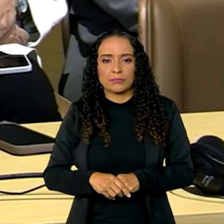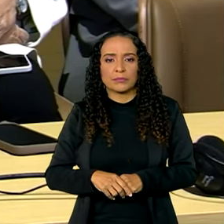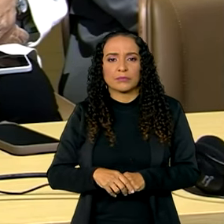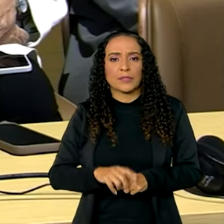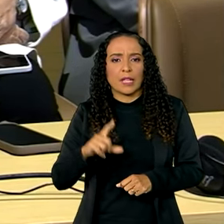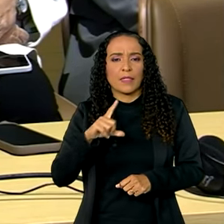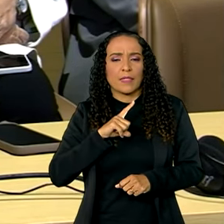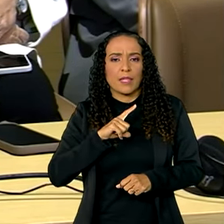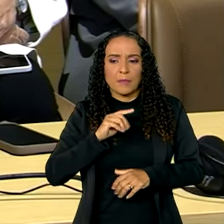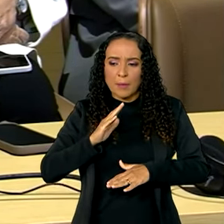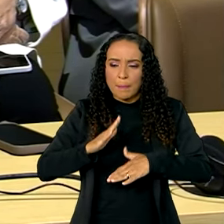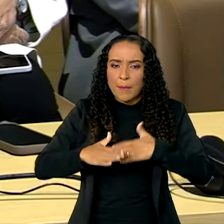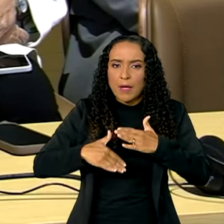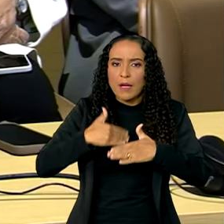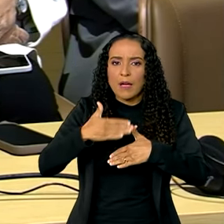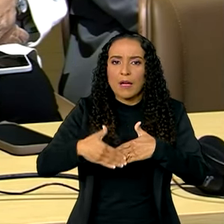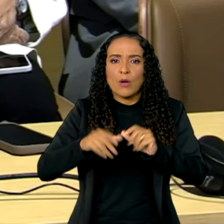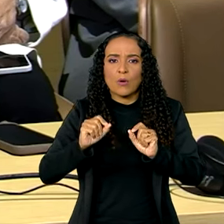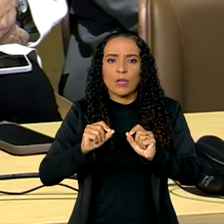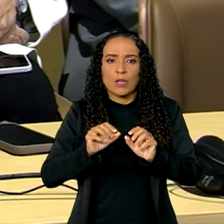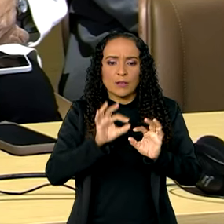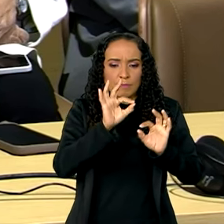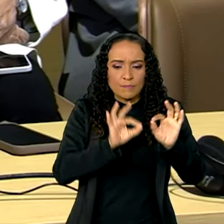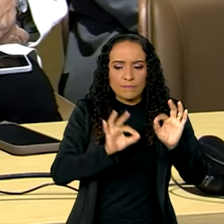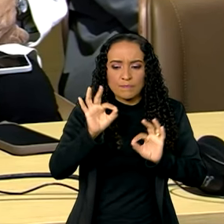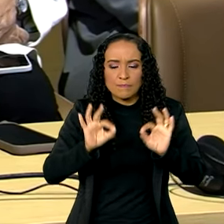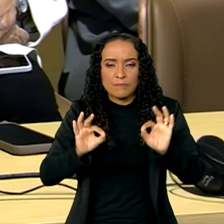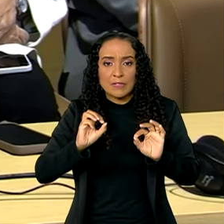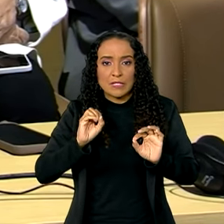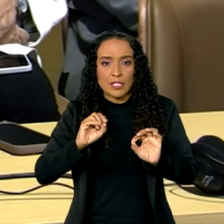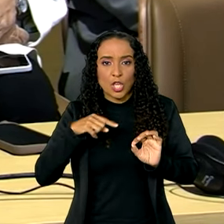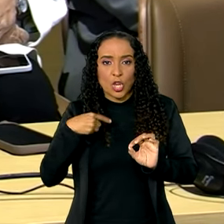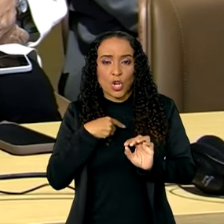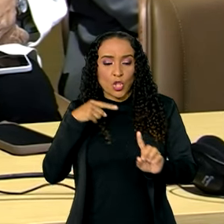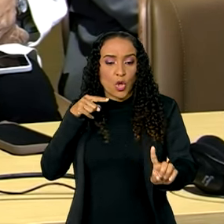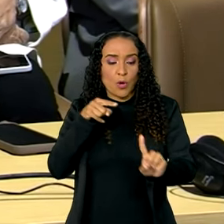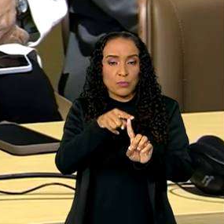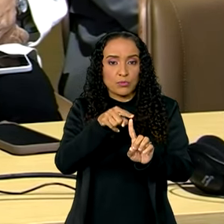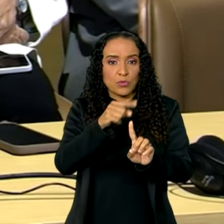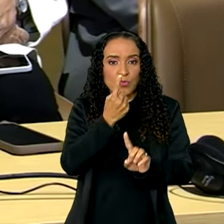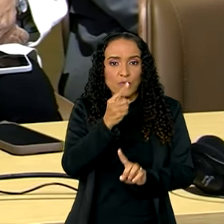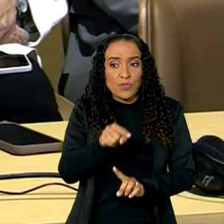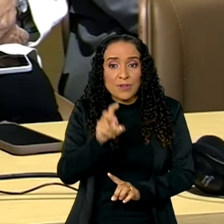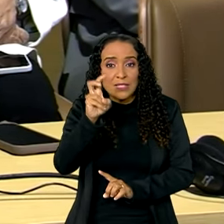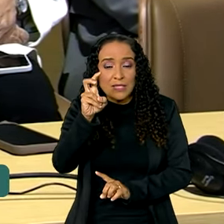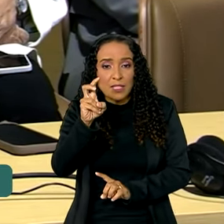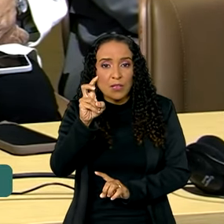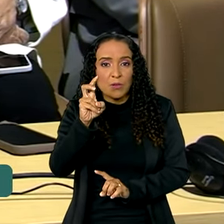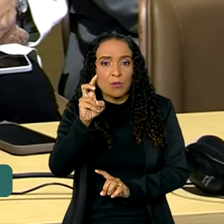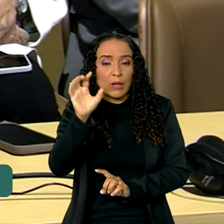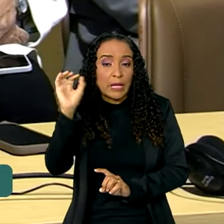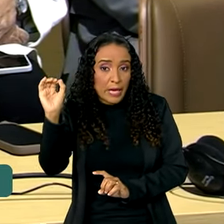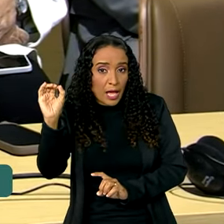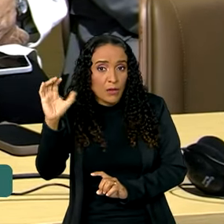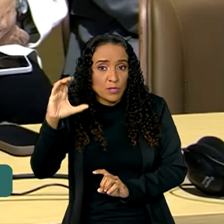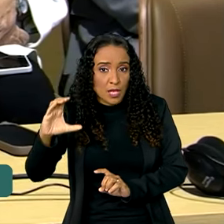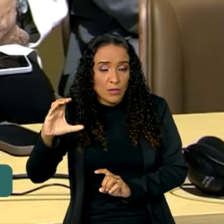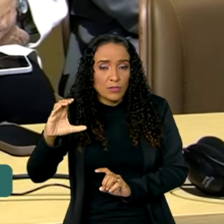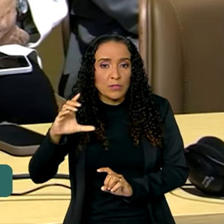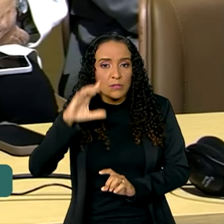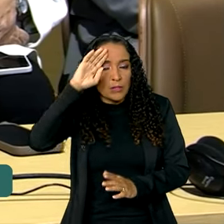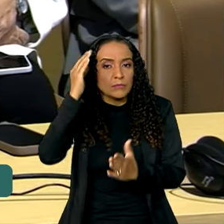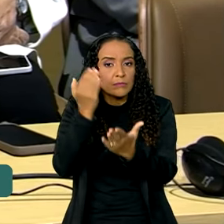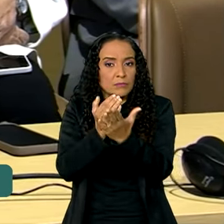um processo para medir se nossas metas para 1,5 graus estão sendo